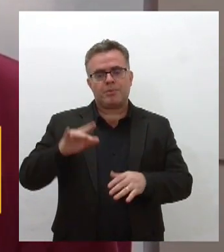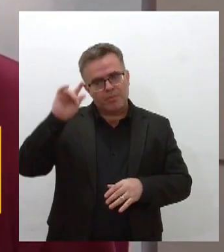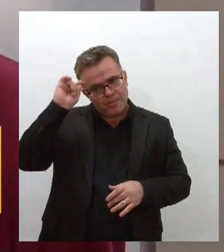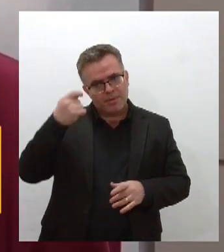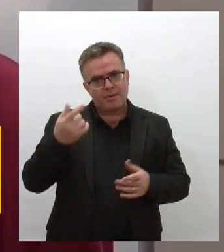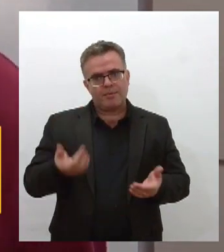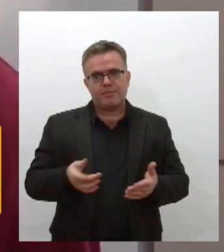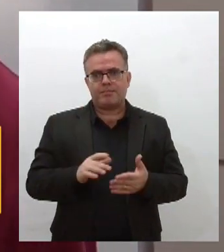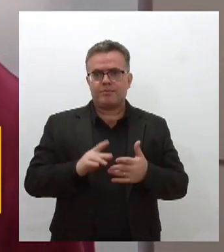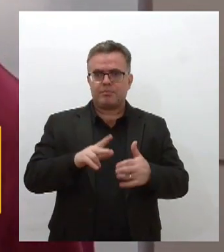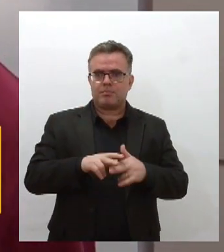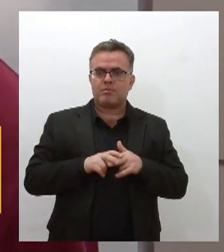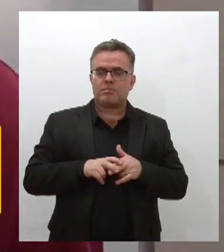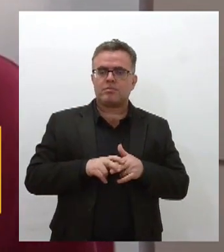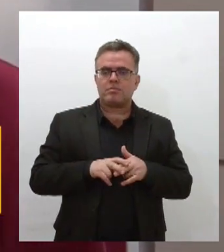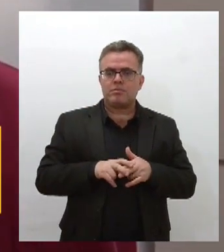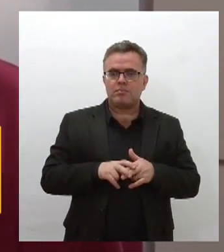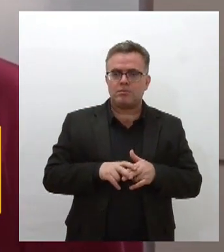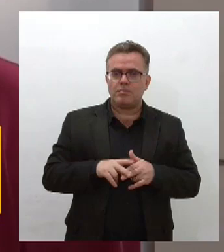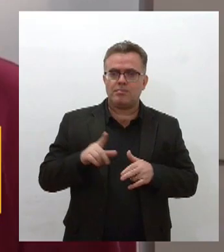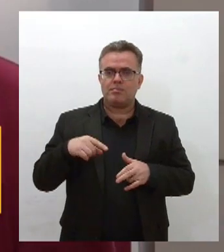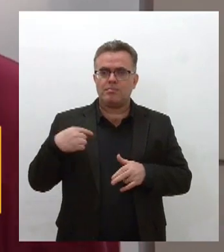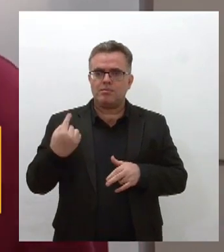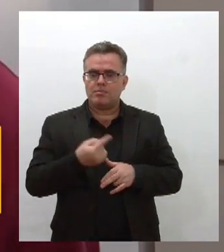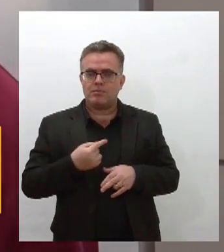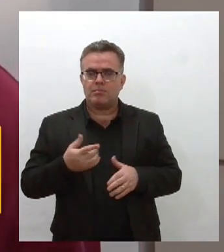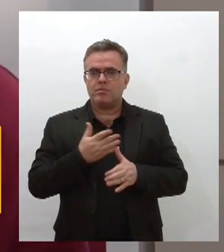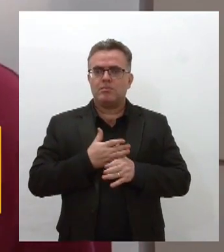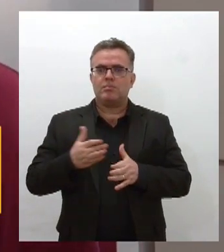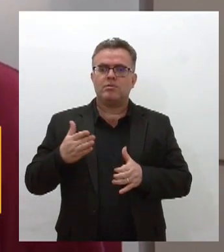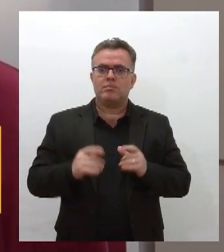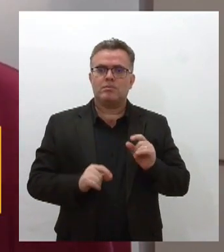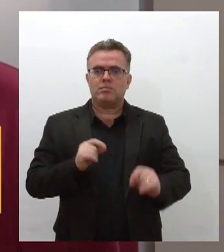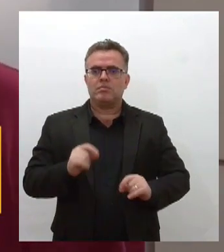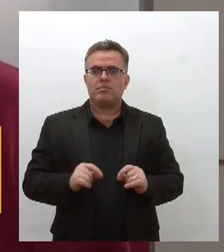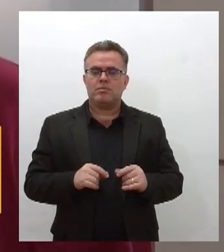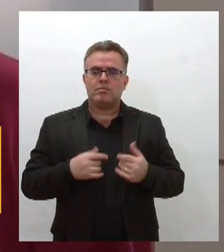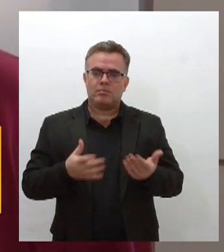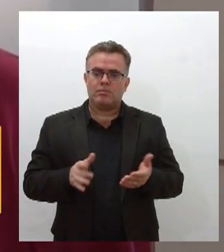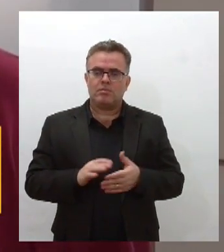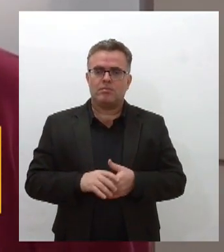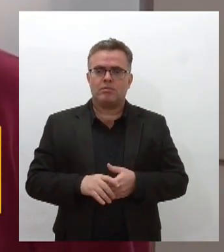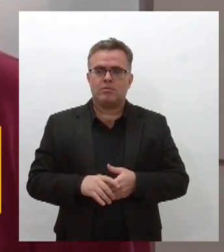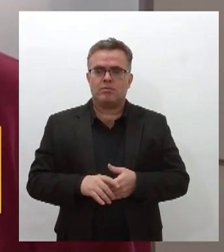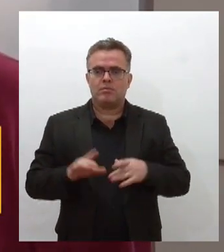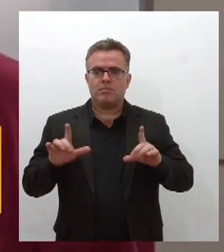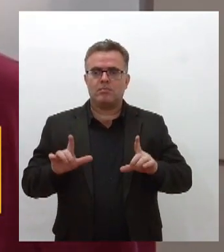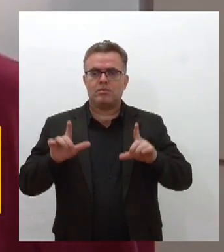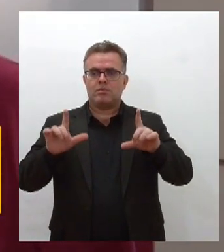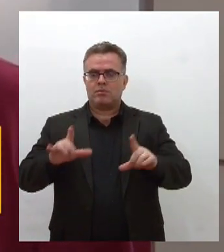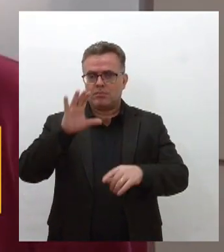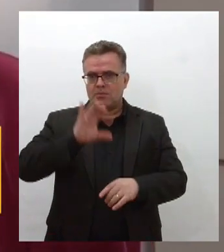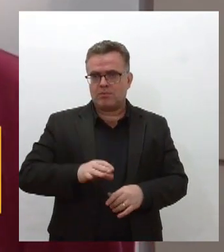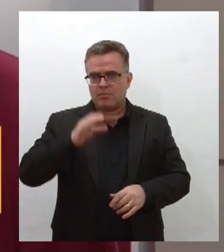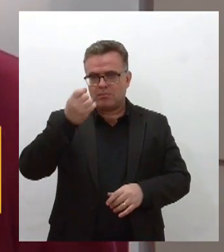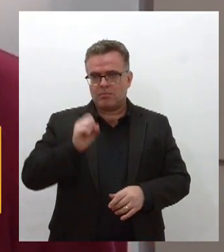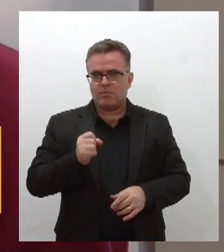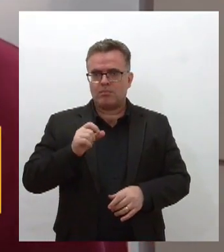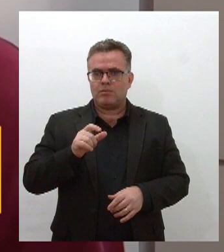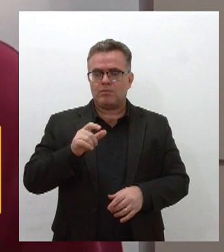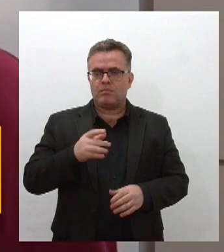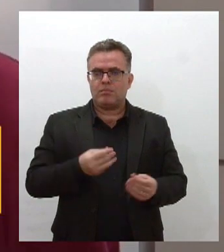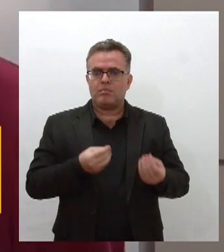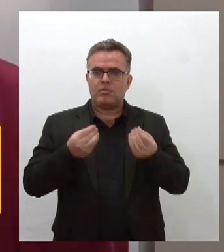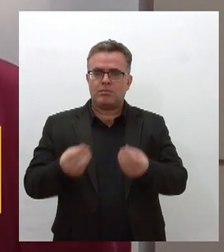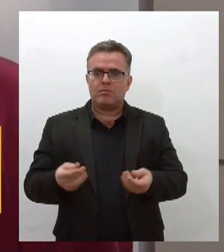nós com o mandato nos sentimos muito honrados com esse título dado ao professor Petrônio Domingues e